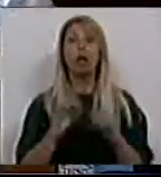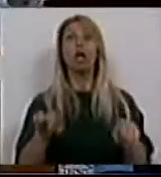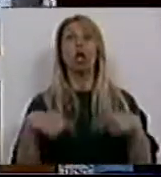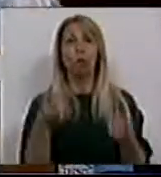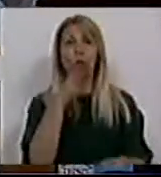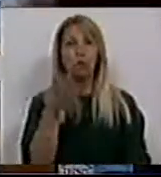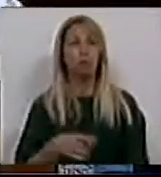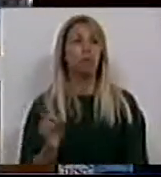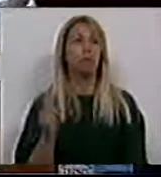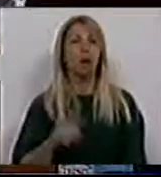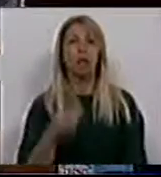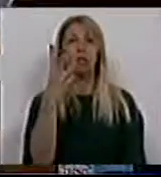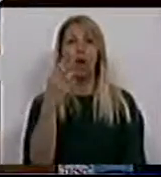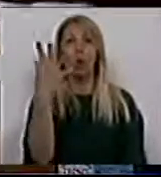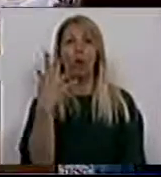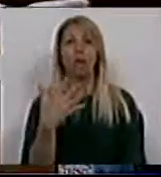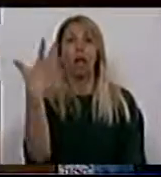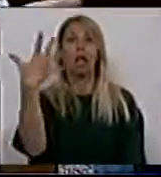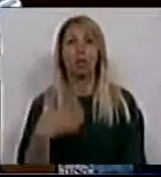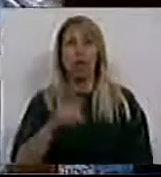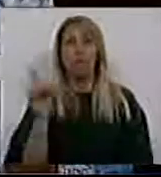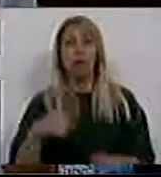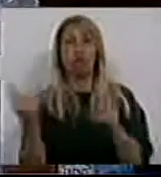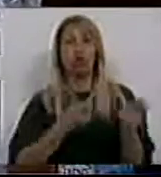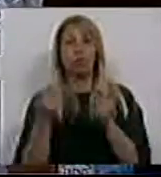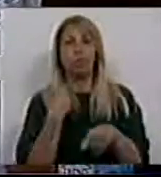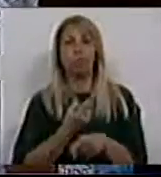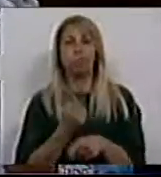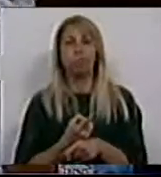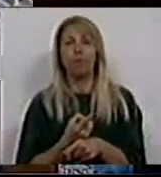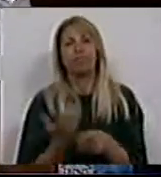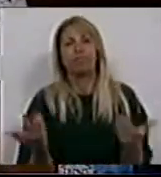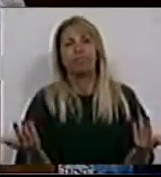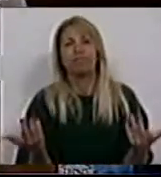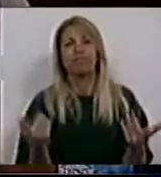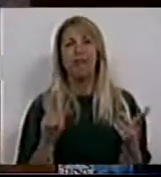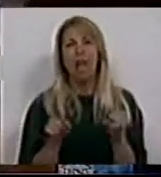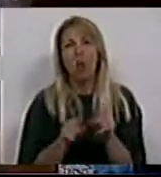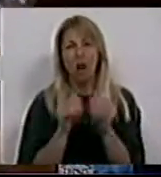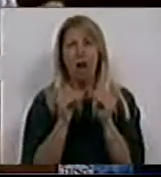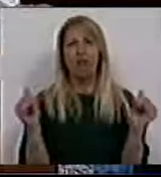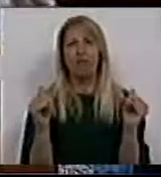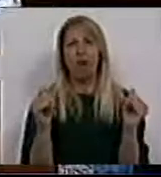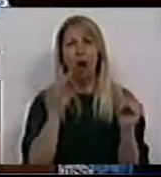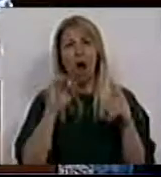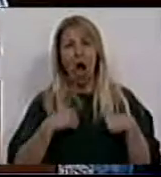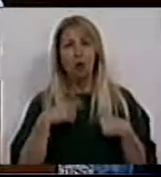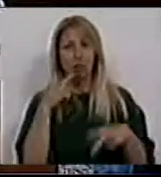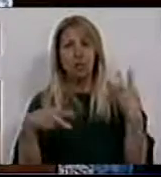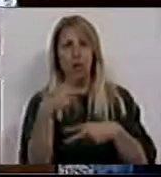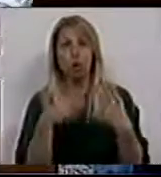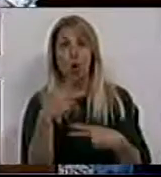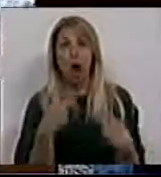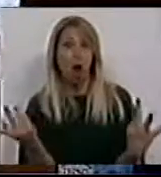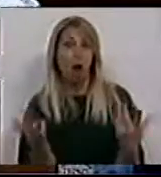terceira, a quarta, a quinta vez que estamos a fazer esta discussão. Isso só pode ser o nível de autocensura, porque se estão a discutir esta